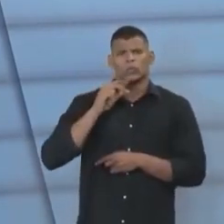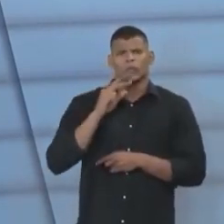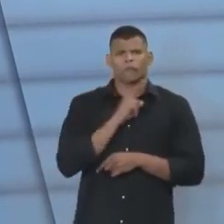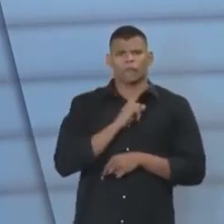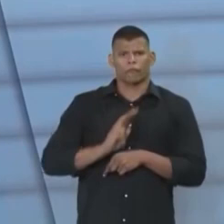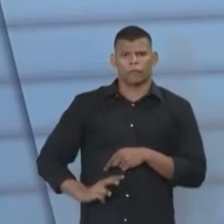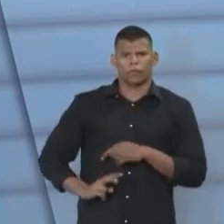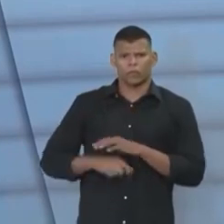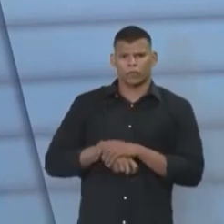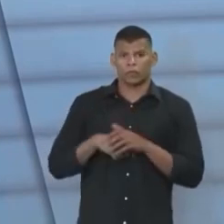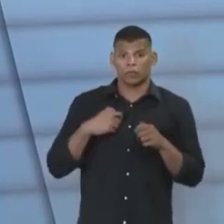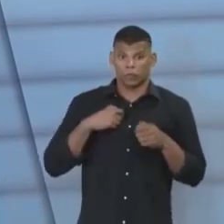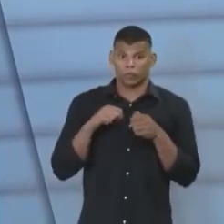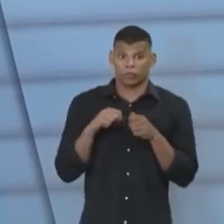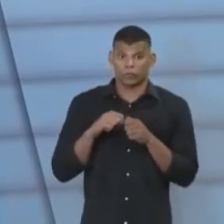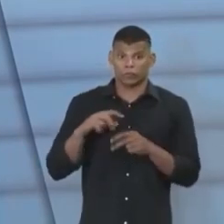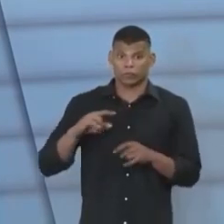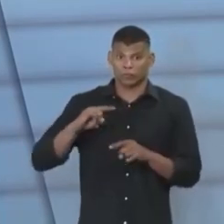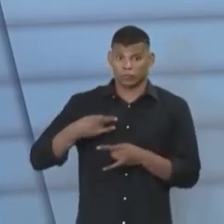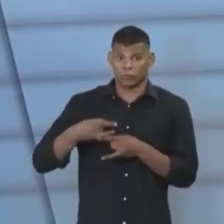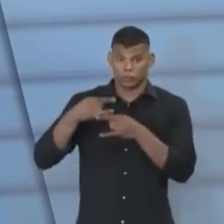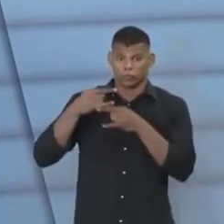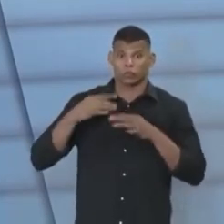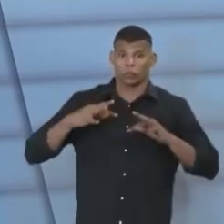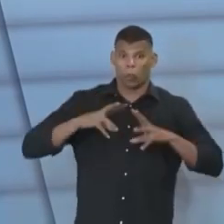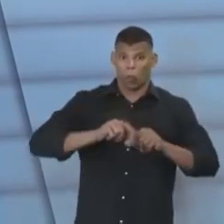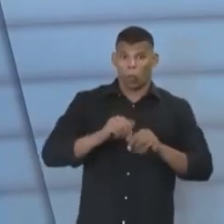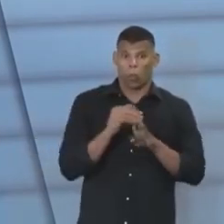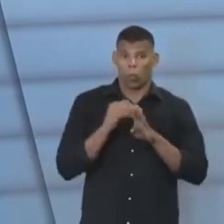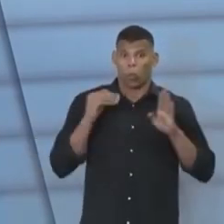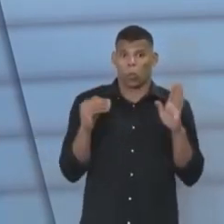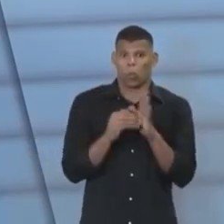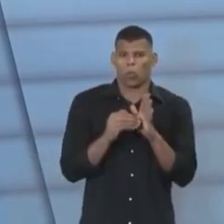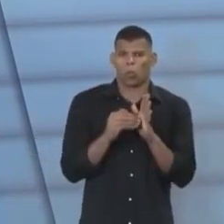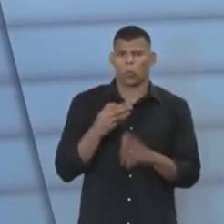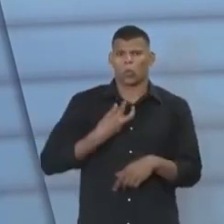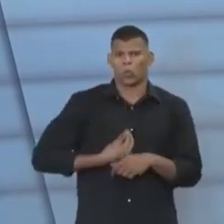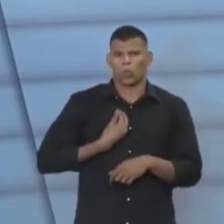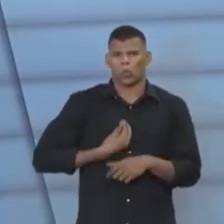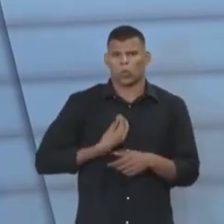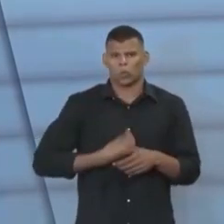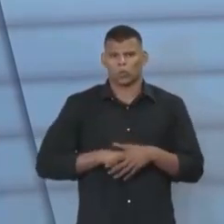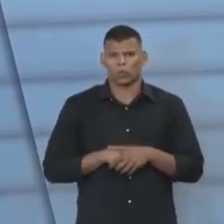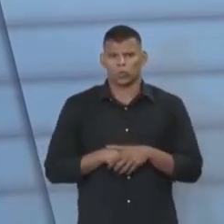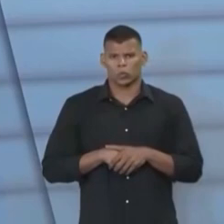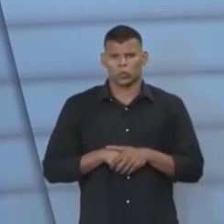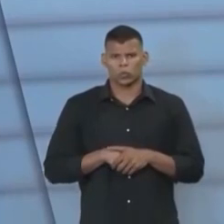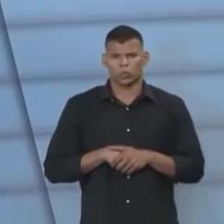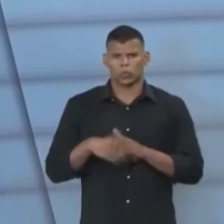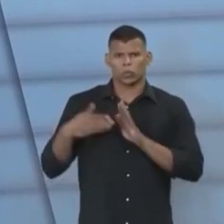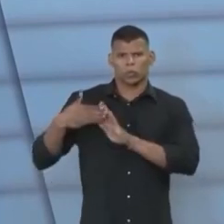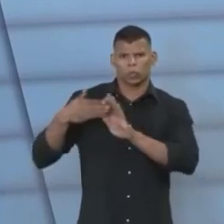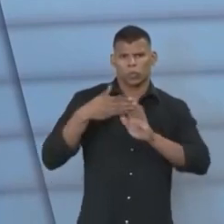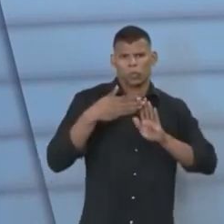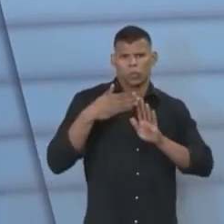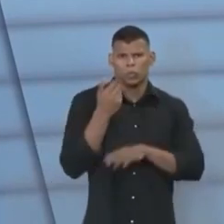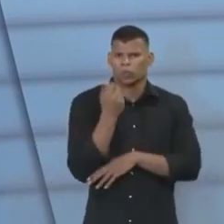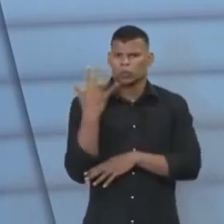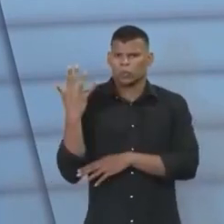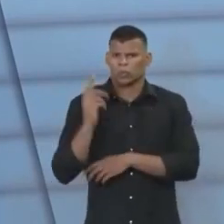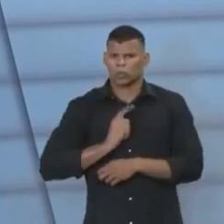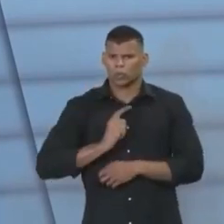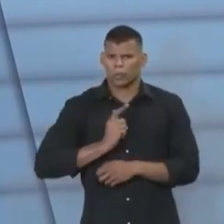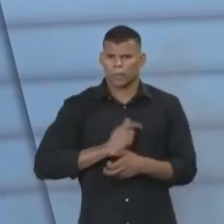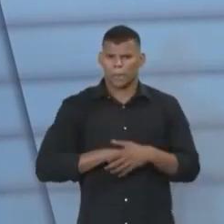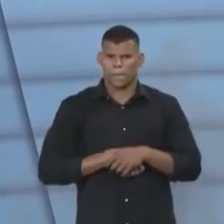vereador. Dos que estiveram presentes... Sobre direito ambiental. As propostas ambientais deles. Eu só devia fazer um negócio deles